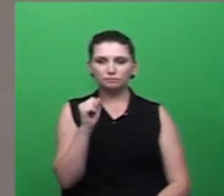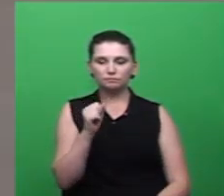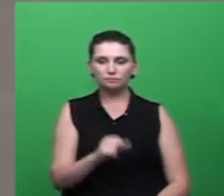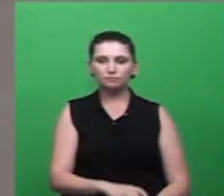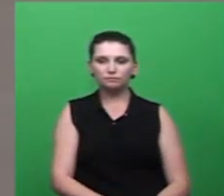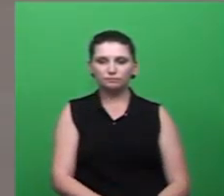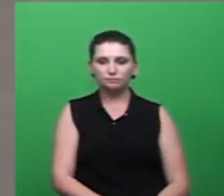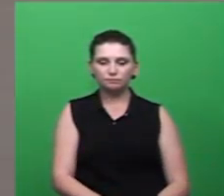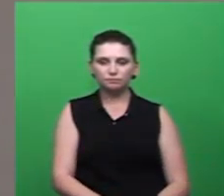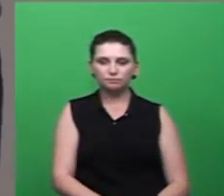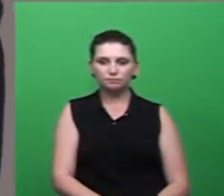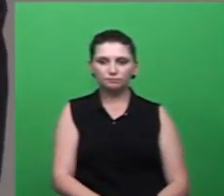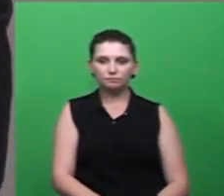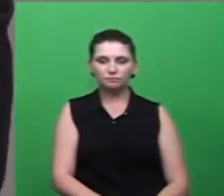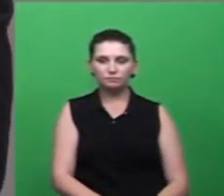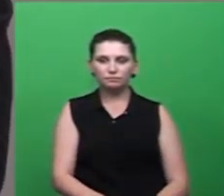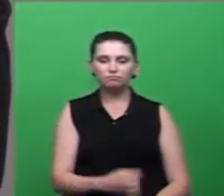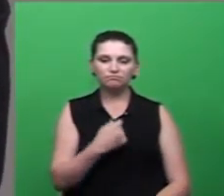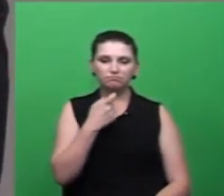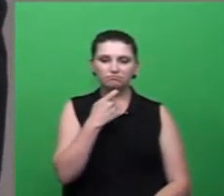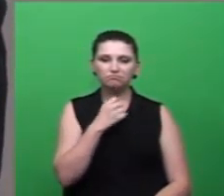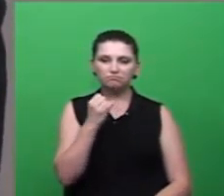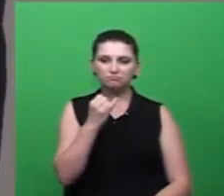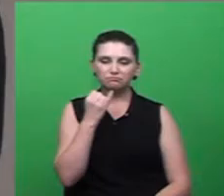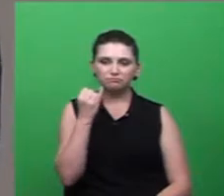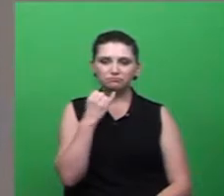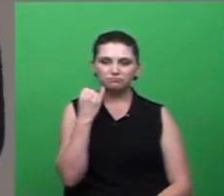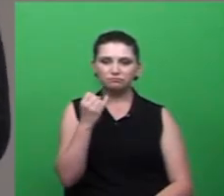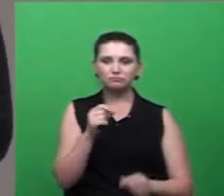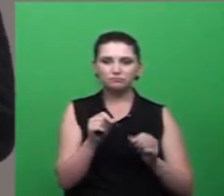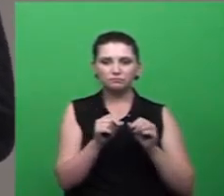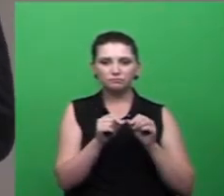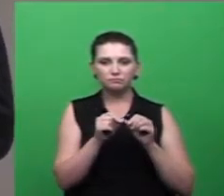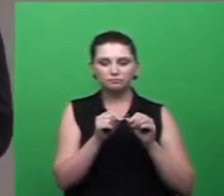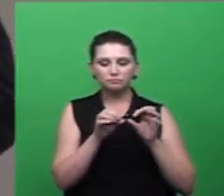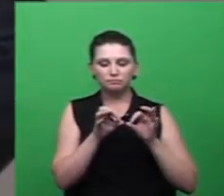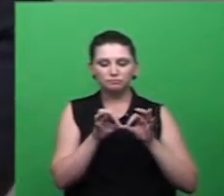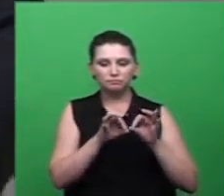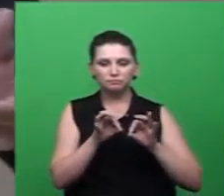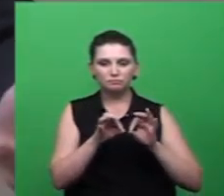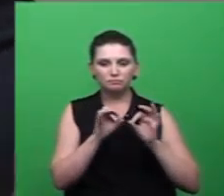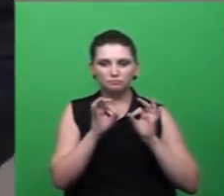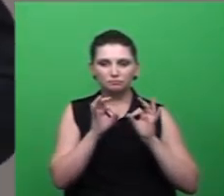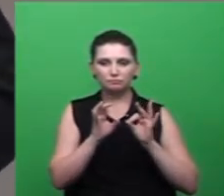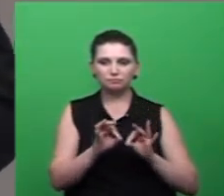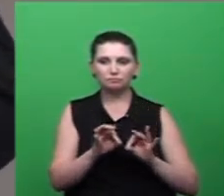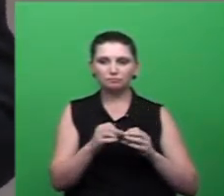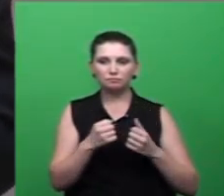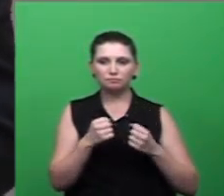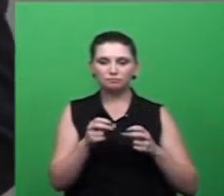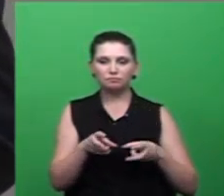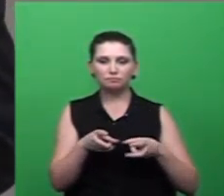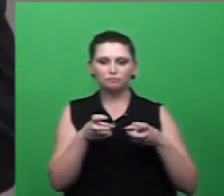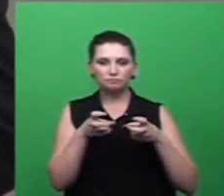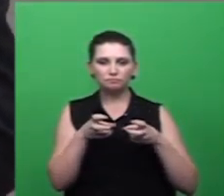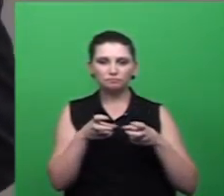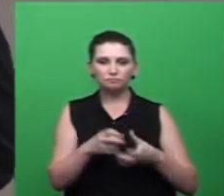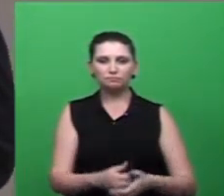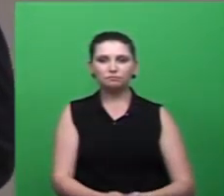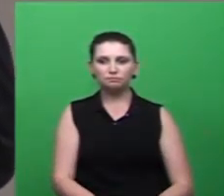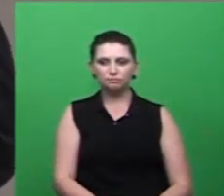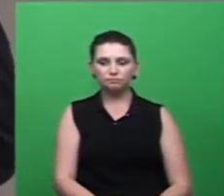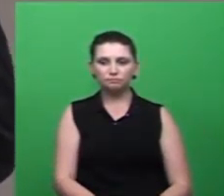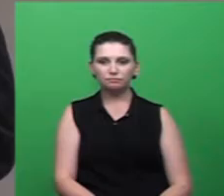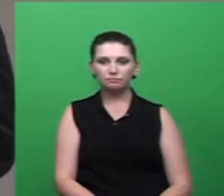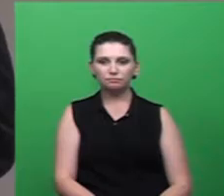o monitoramento mas eu acho que é importante fazer esse mutirão lá se já tem foco pode ter foco em outros locais fora desse